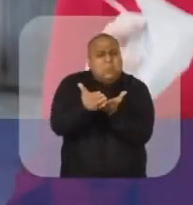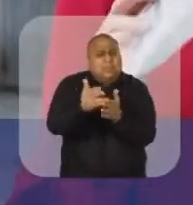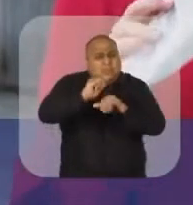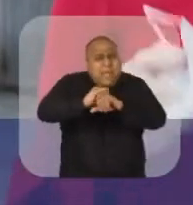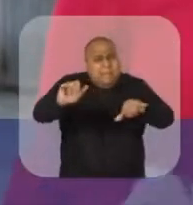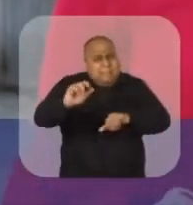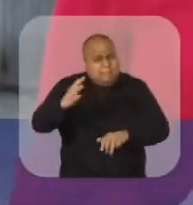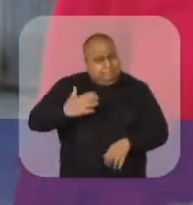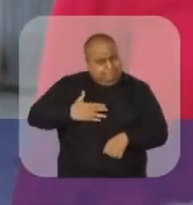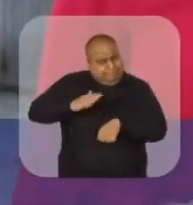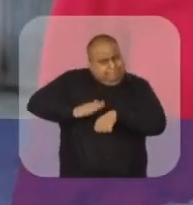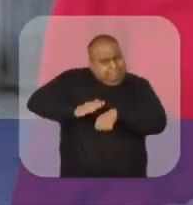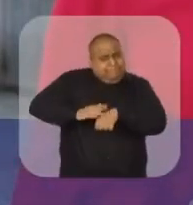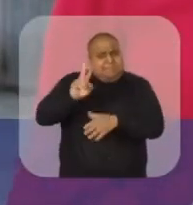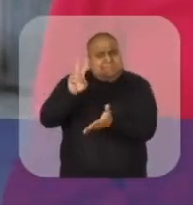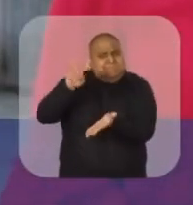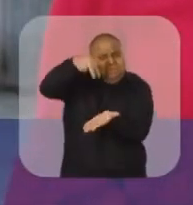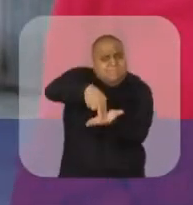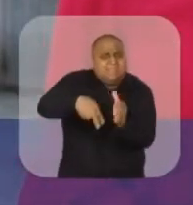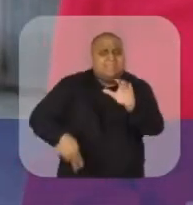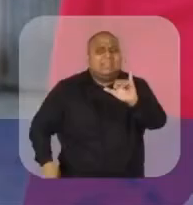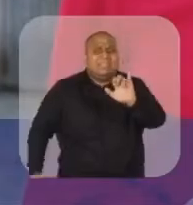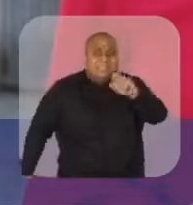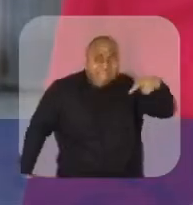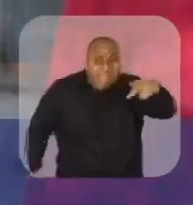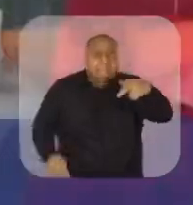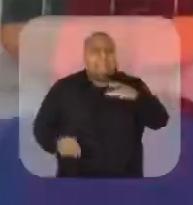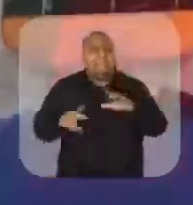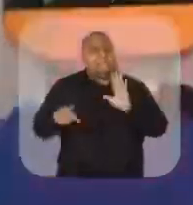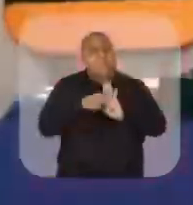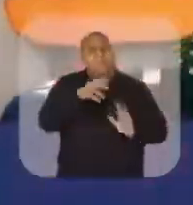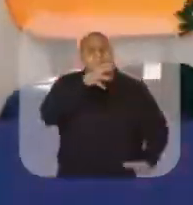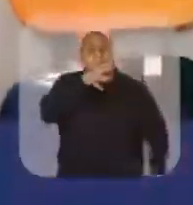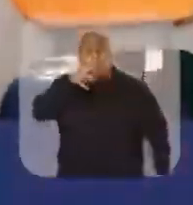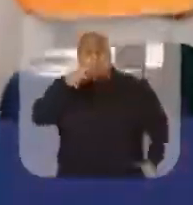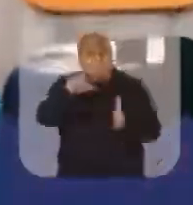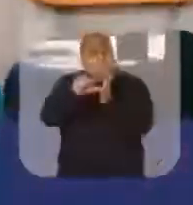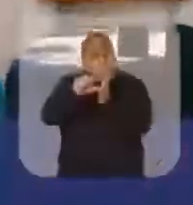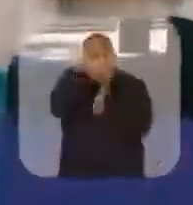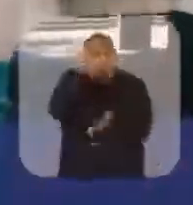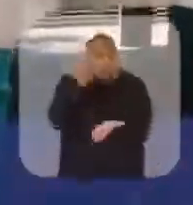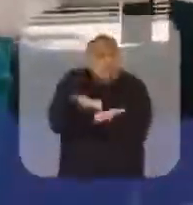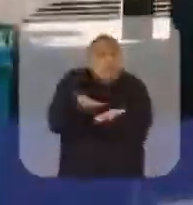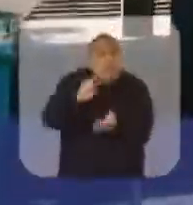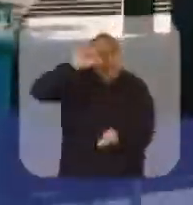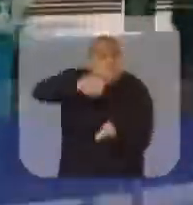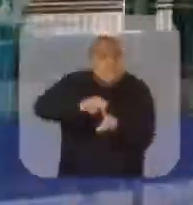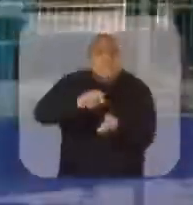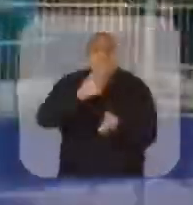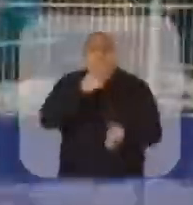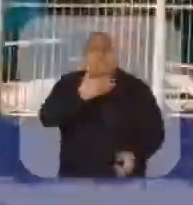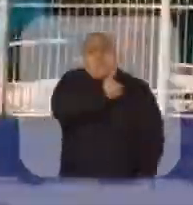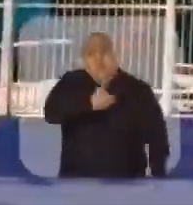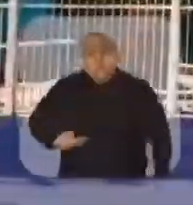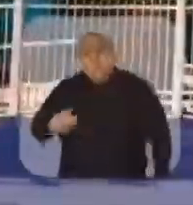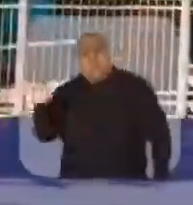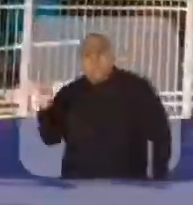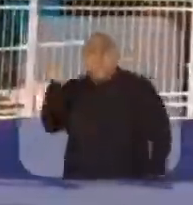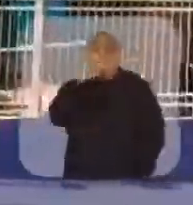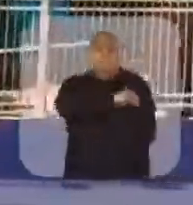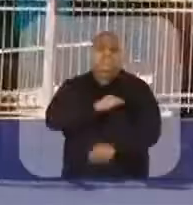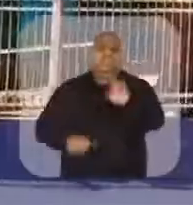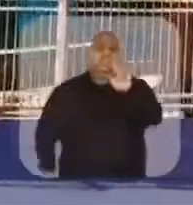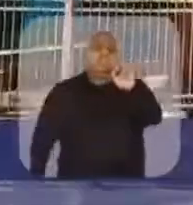campanha fiz questão de vir aqui no CIEP do Catete, que foi o primeiro construído por Brizora enquanto